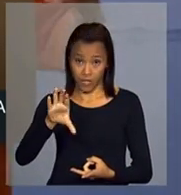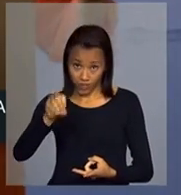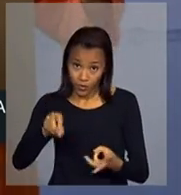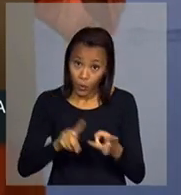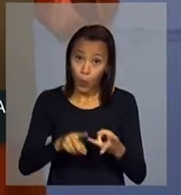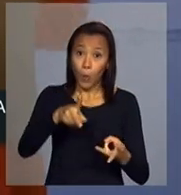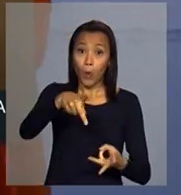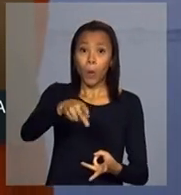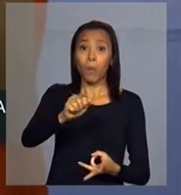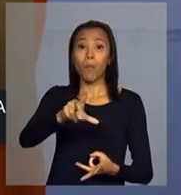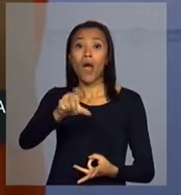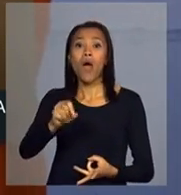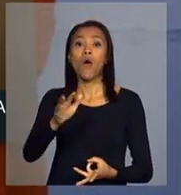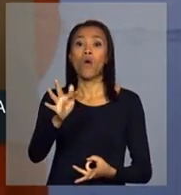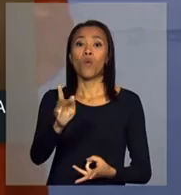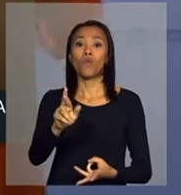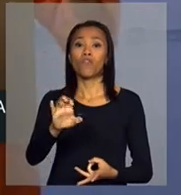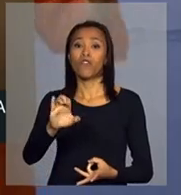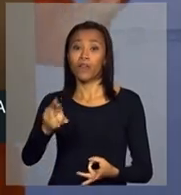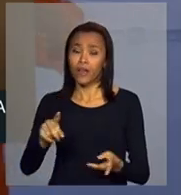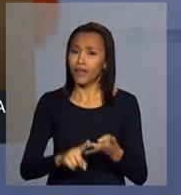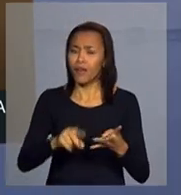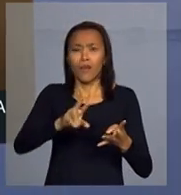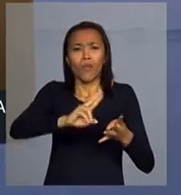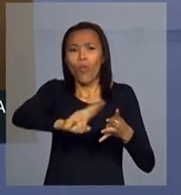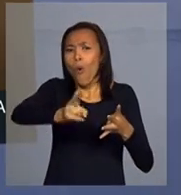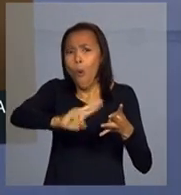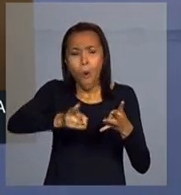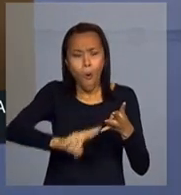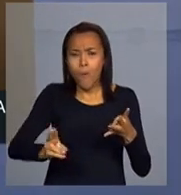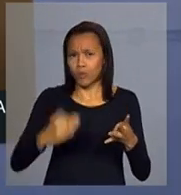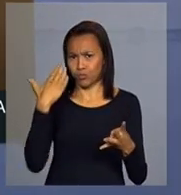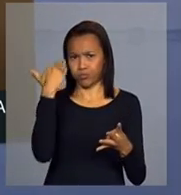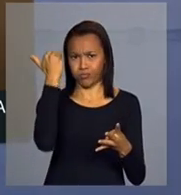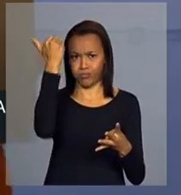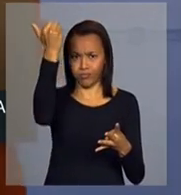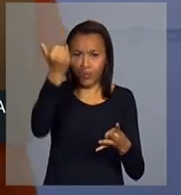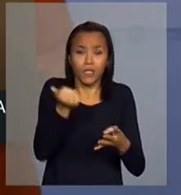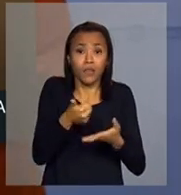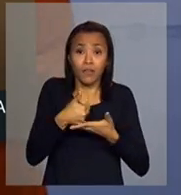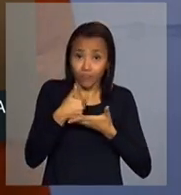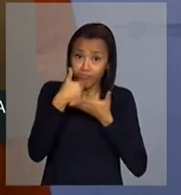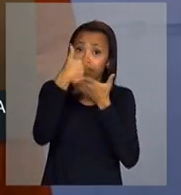Freire, Mário Schemberg, enfim, podemos lembrar de várias pessoas.